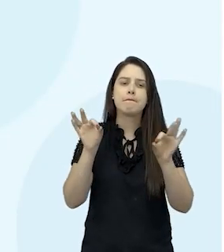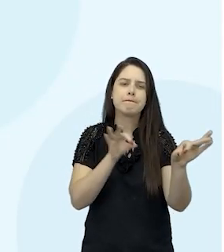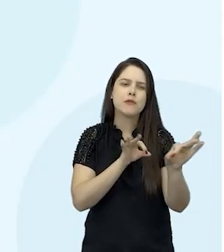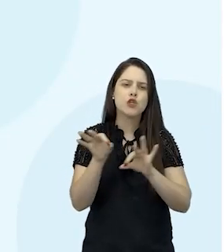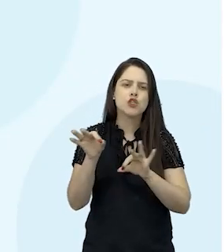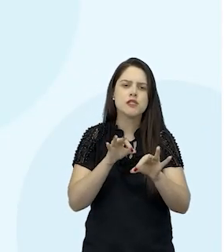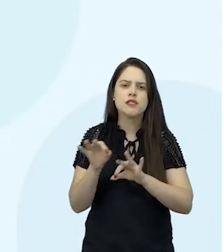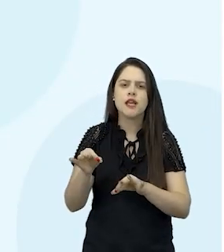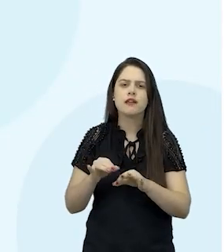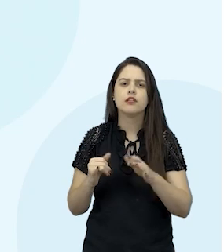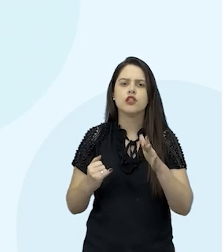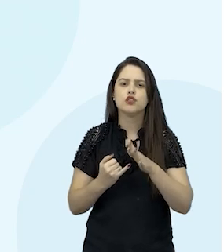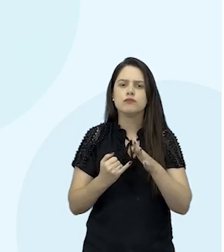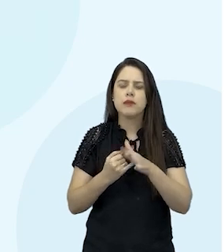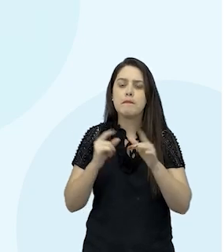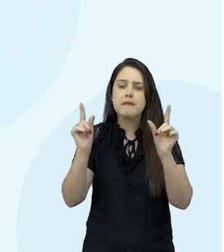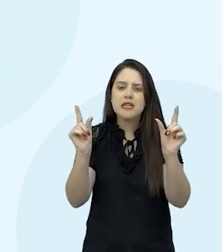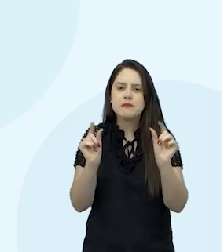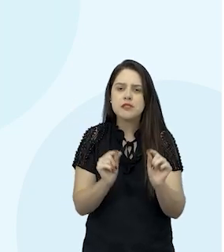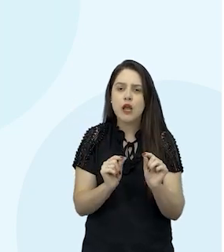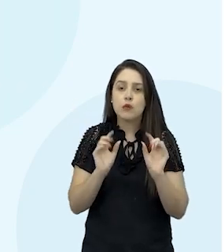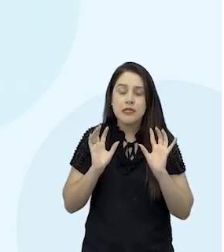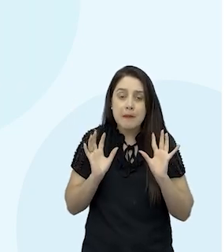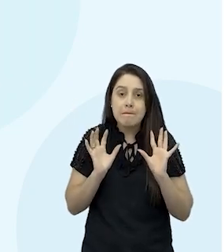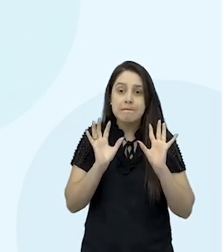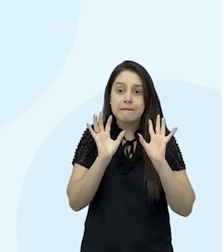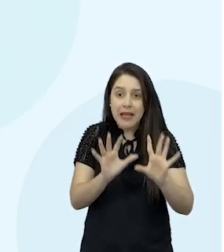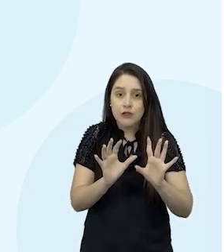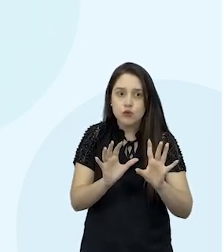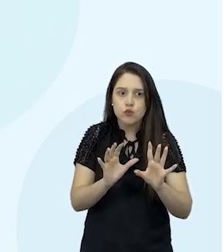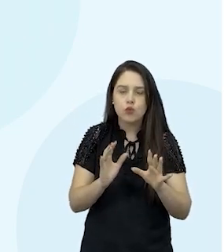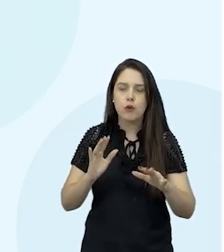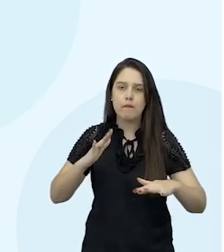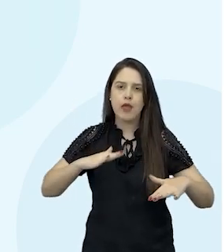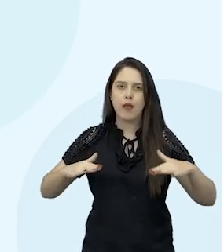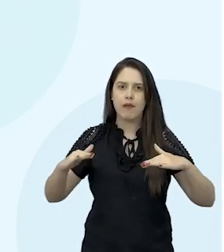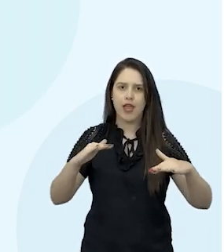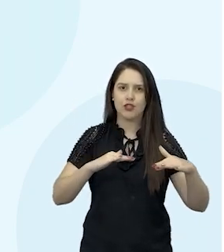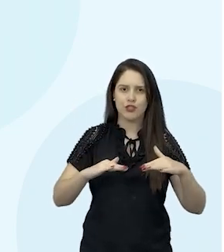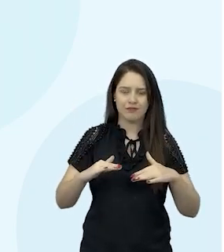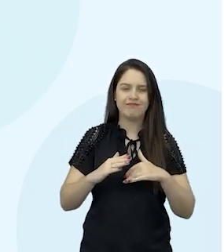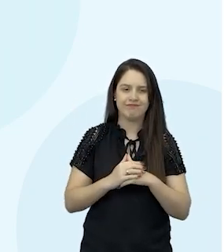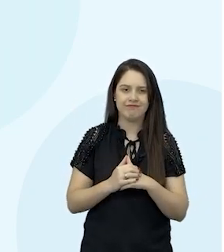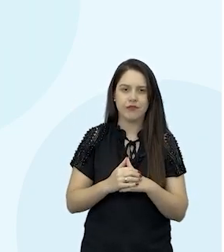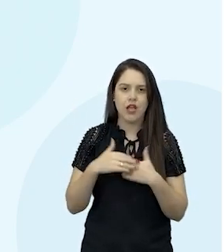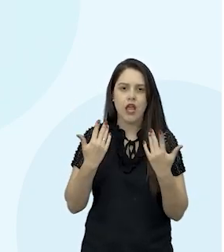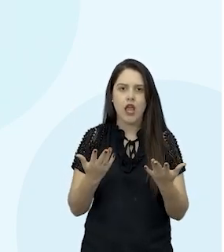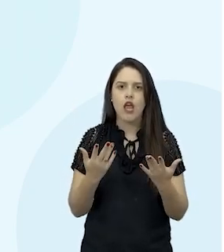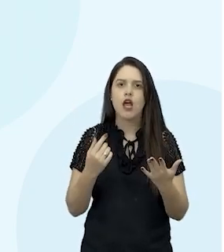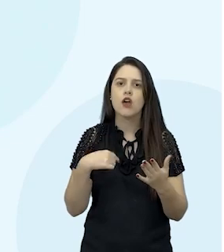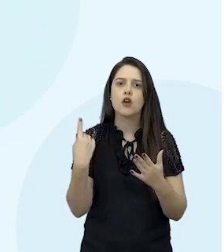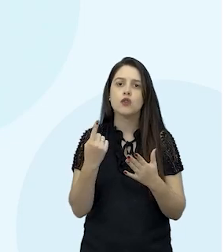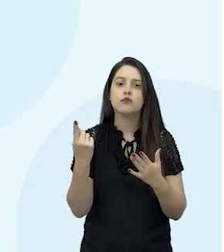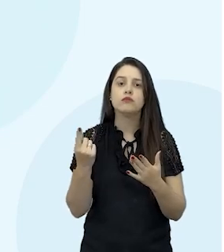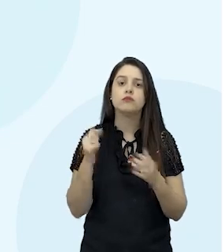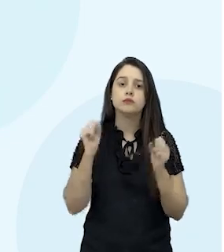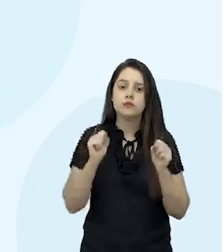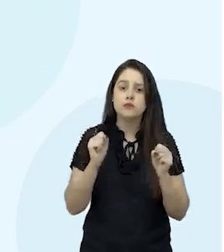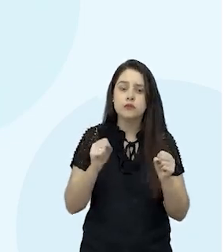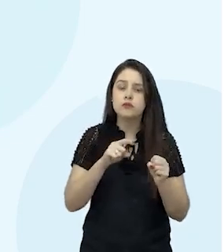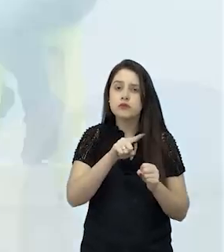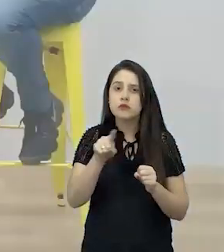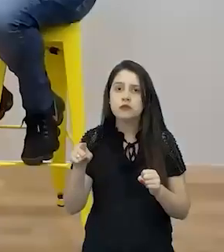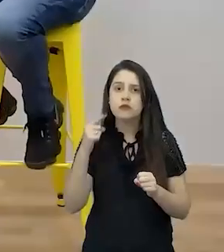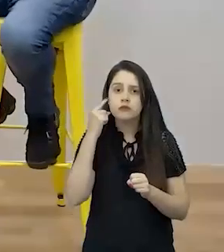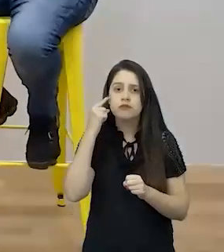com o intuito de minimizar os impactos causados ao meio ambiente. Janaína, a gente não combinou, eu sempre faço isso com